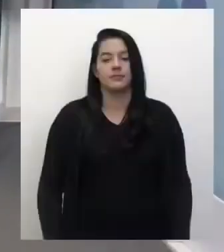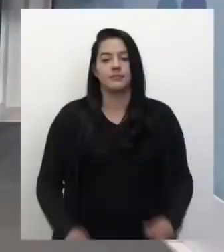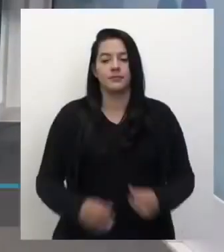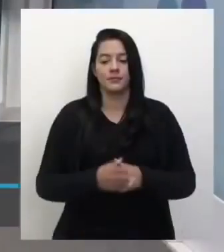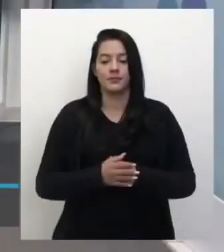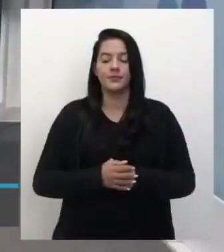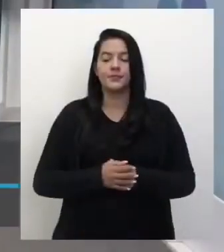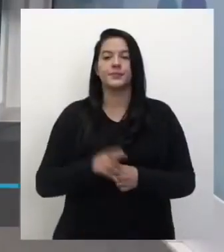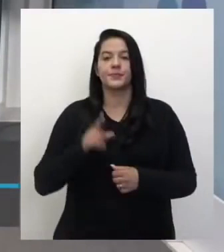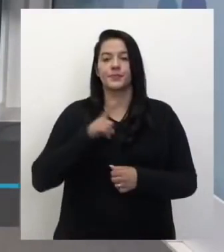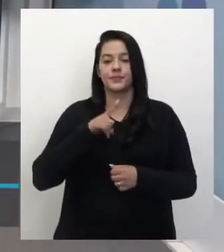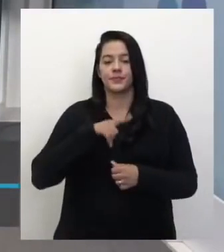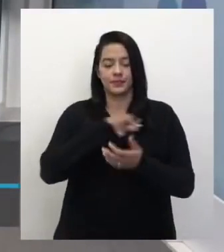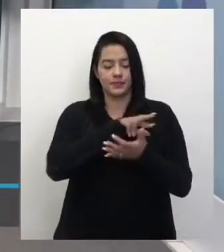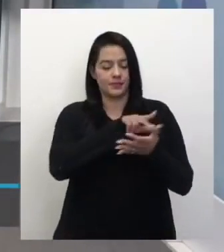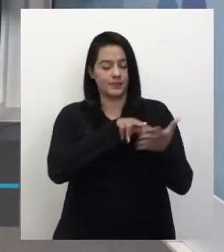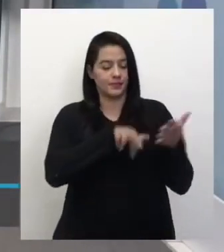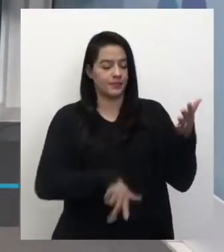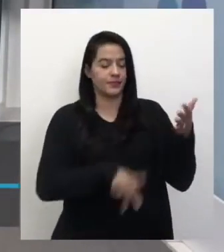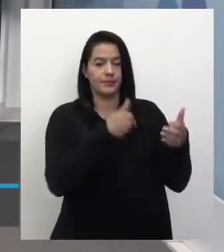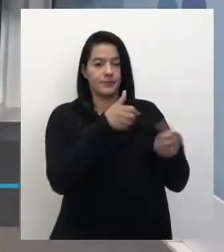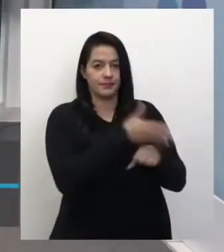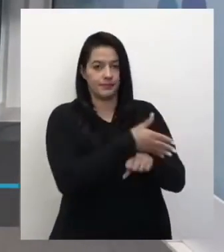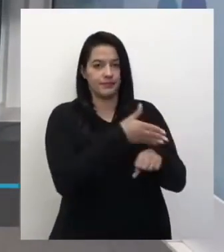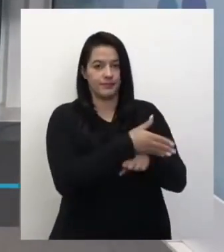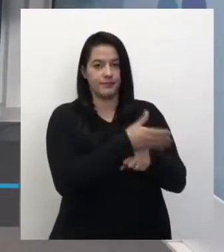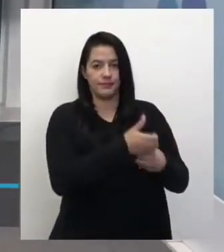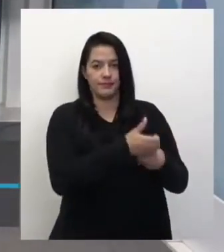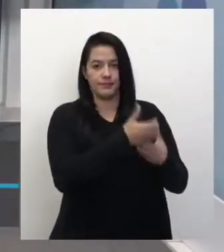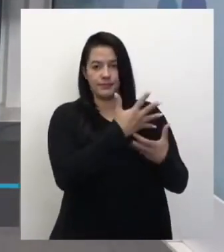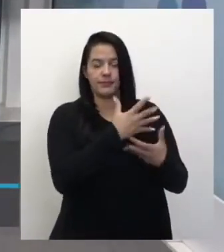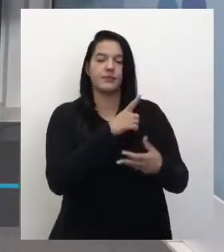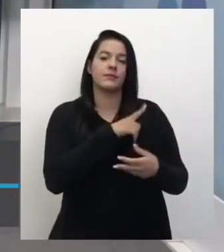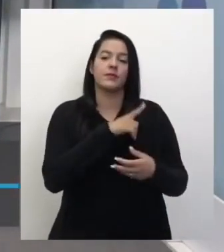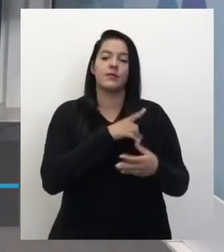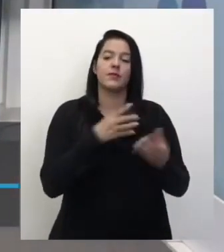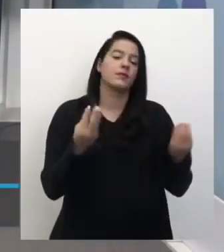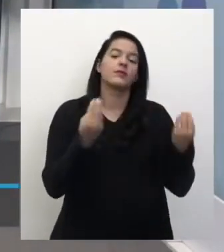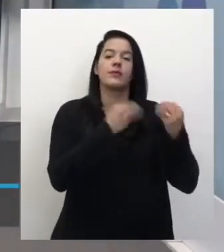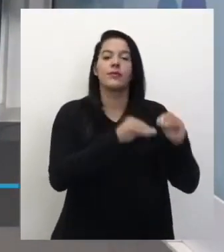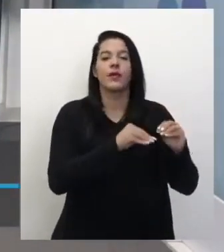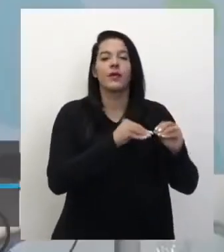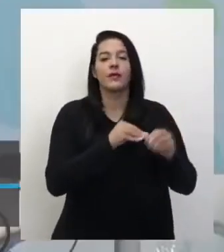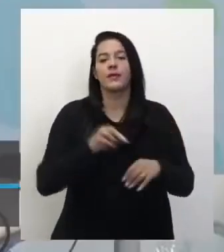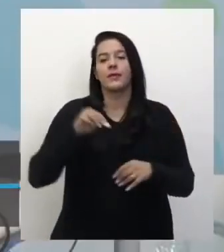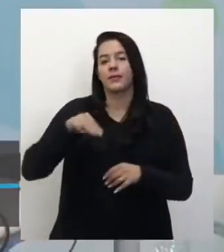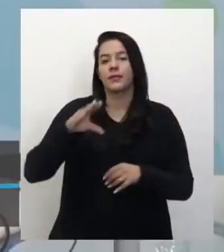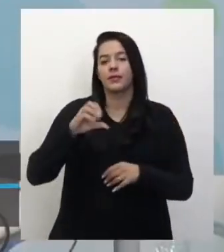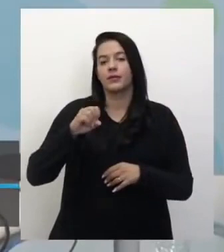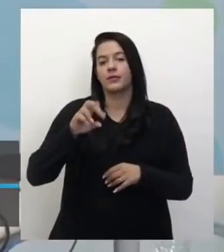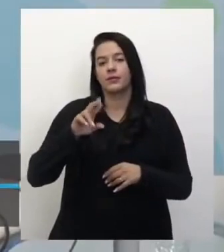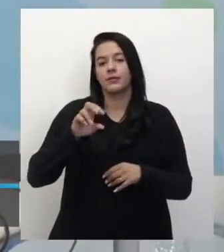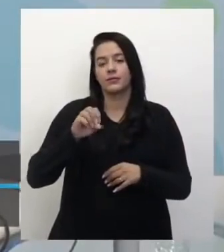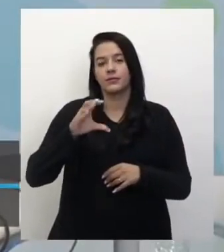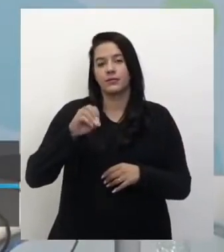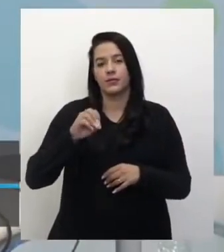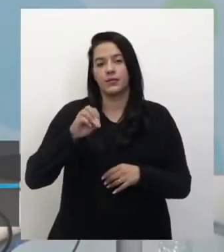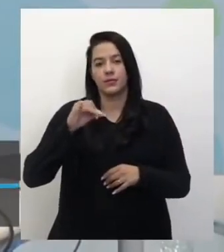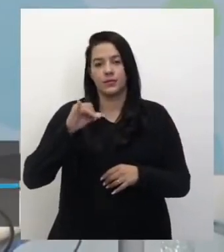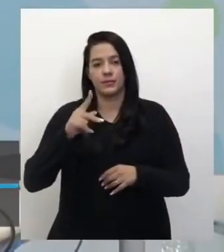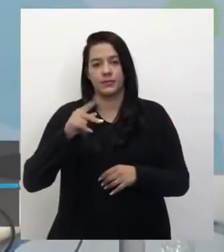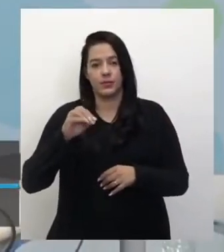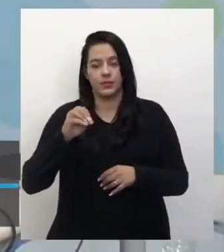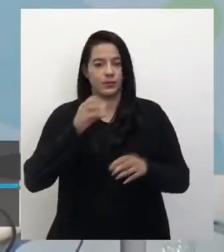A várias participações aqui que colocaram em consenso o microscópio, né, Djo? Como a Rafaela, aluna da professora Sandra,